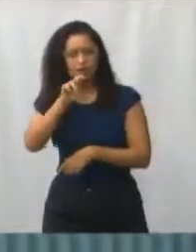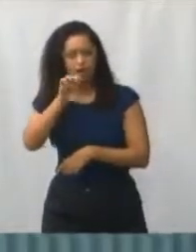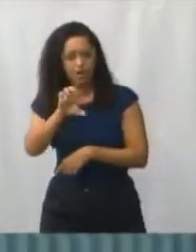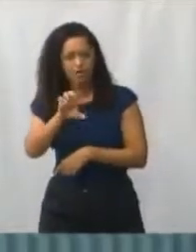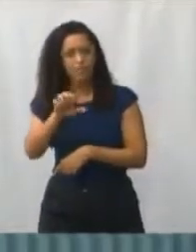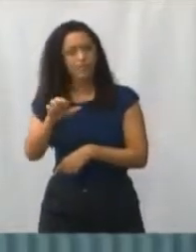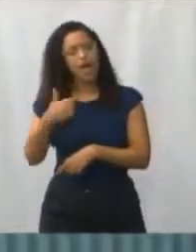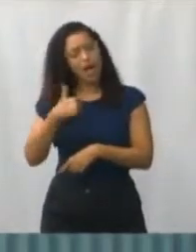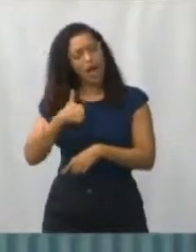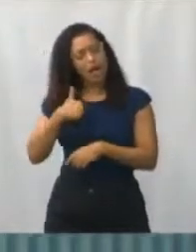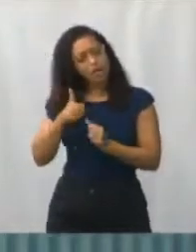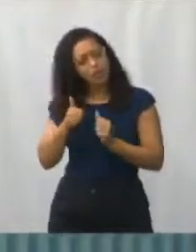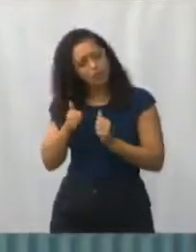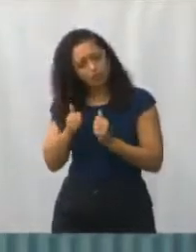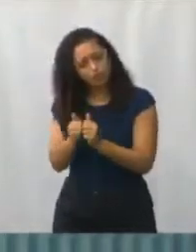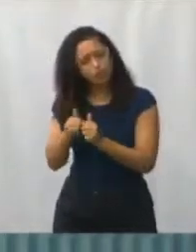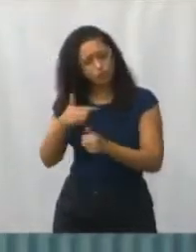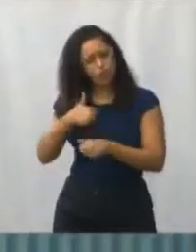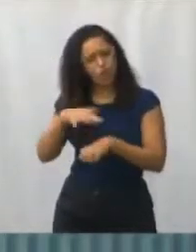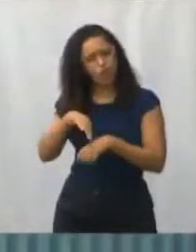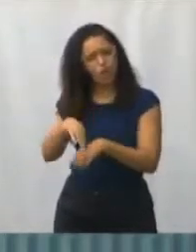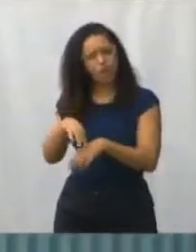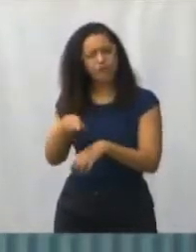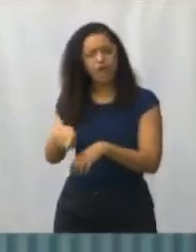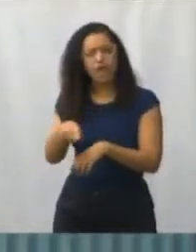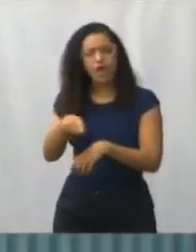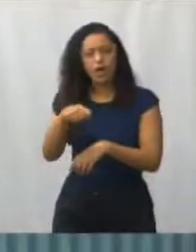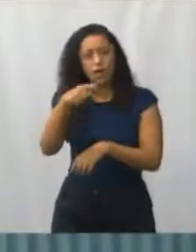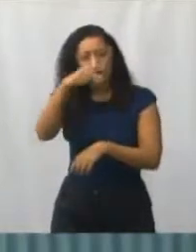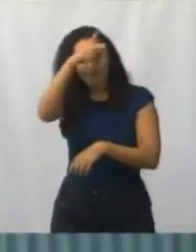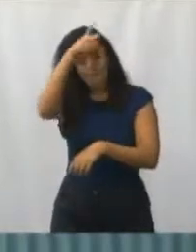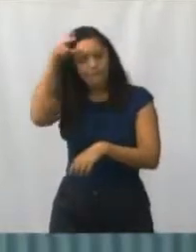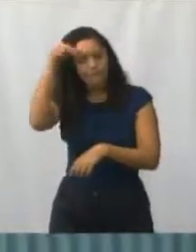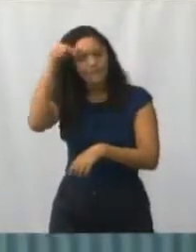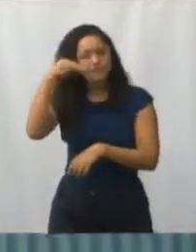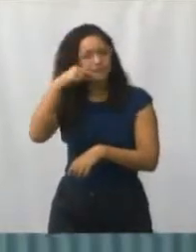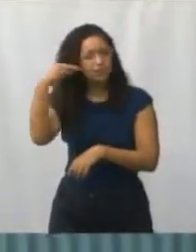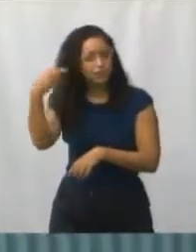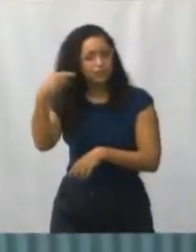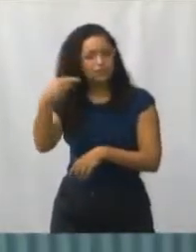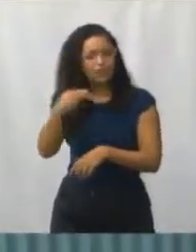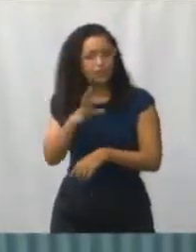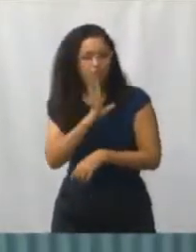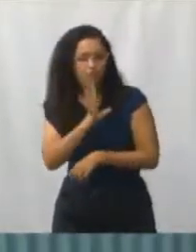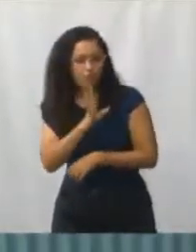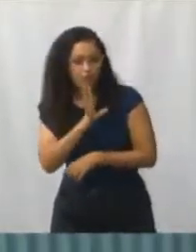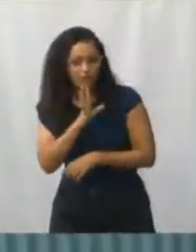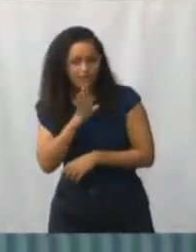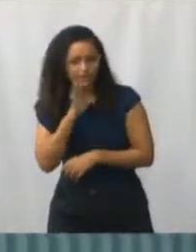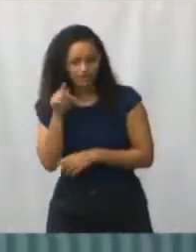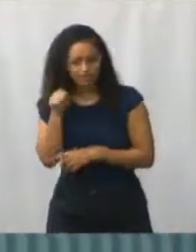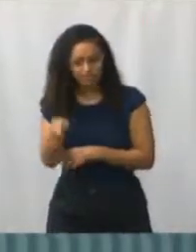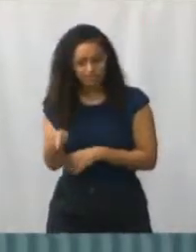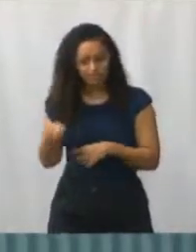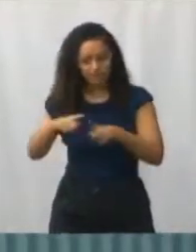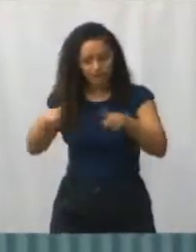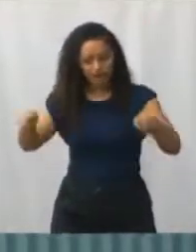futebol aí, que é uma área bastante bacana, mas a gente tem dificuldade desde a gestão passada. Nós estamos